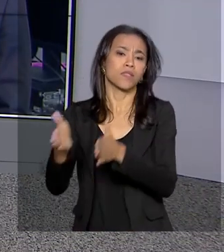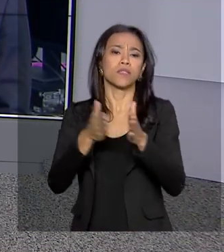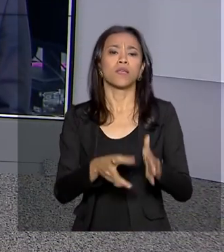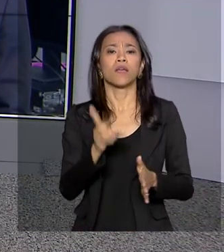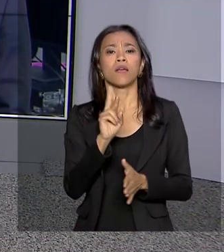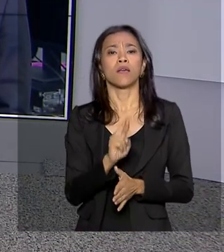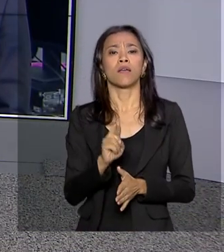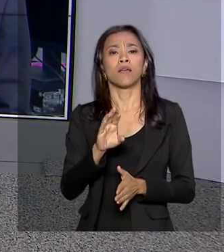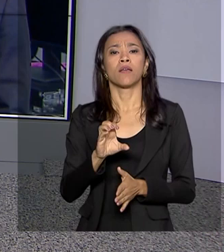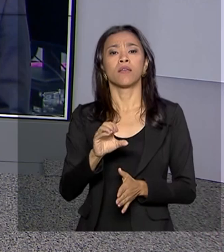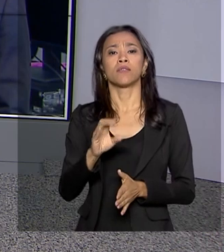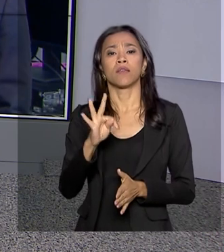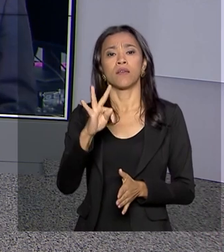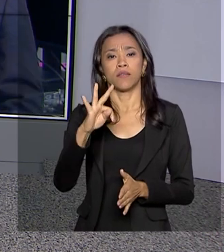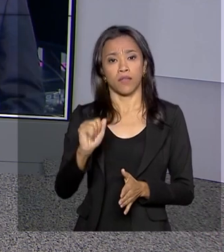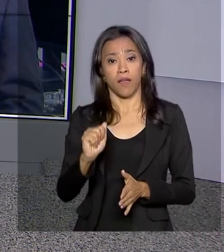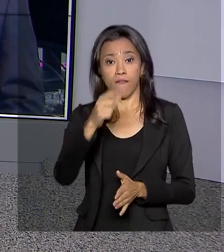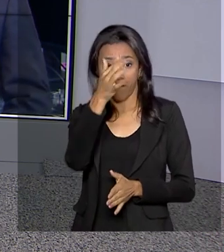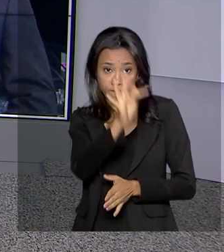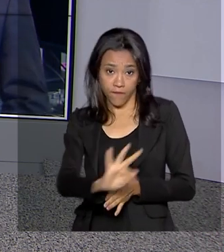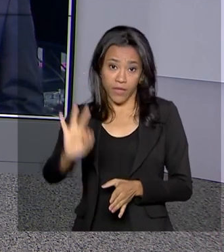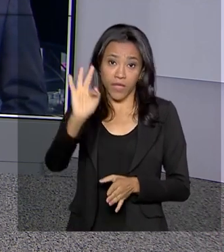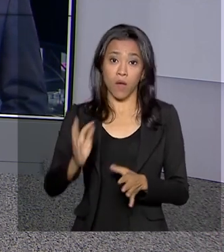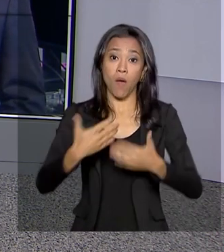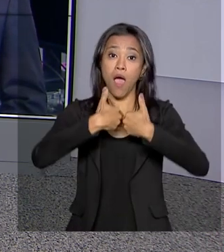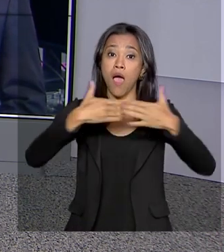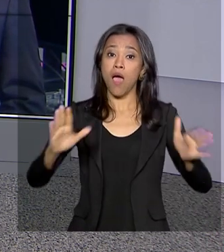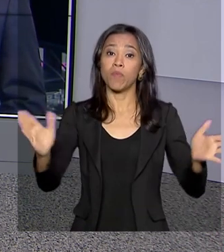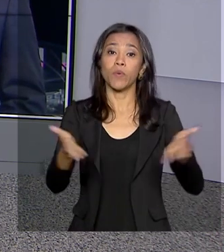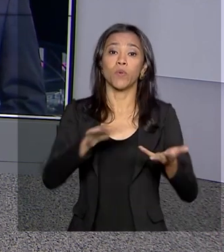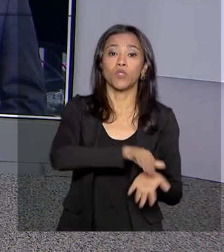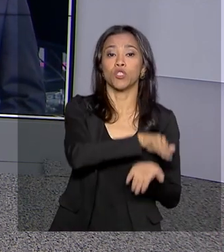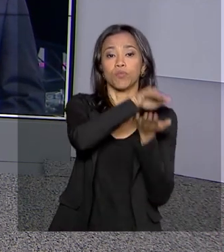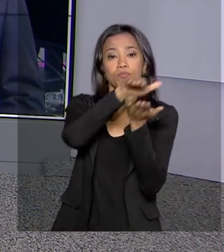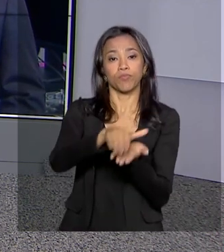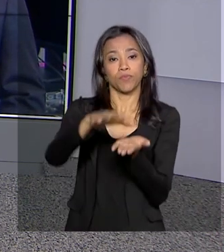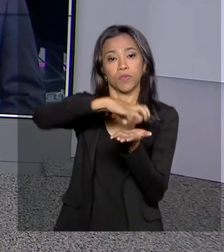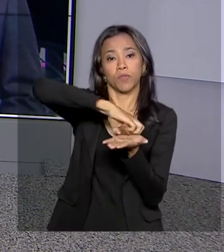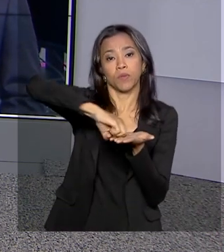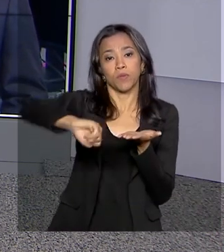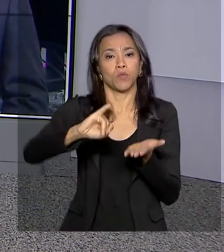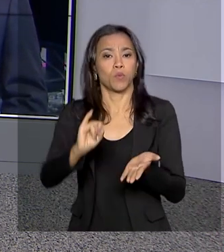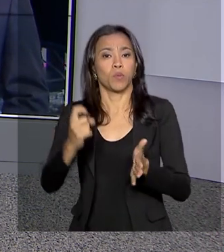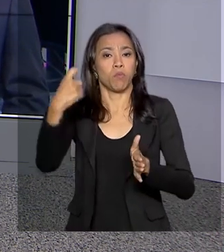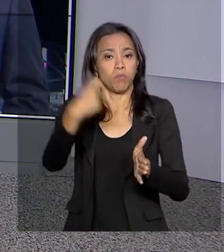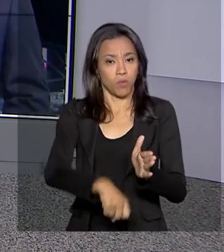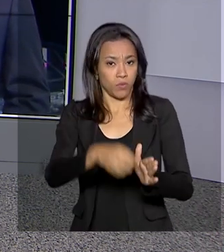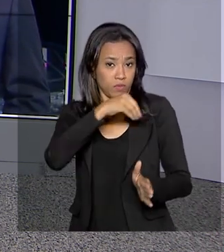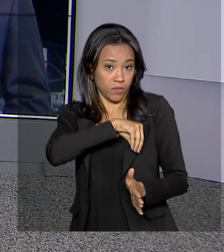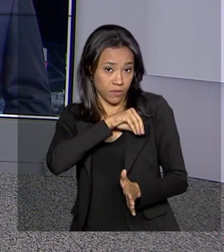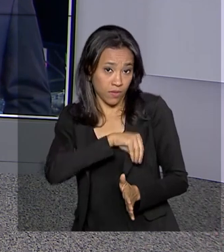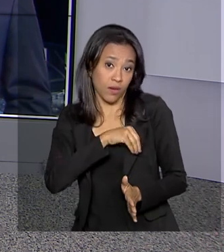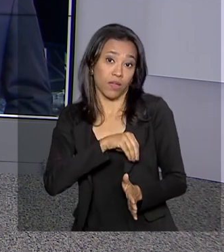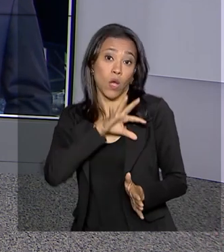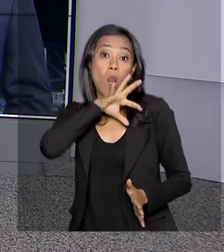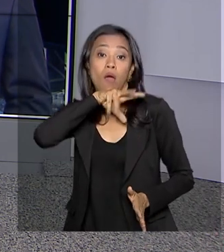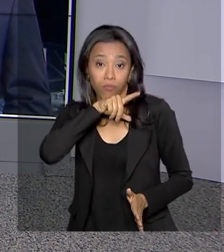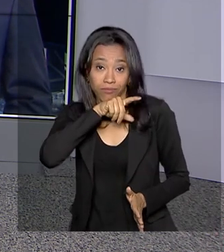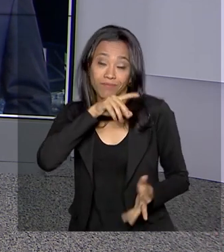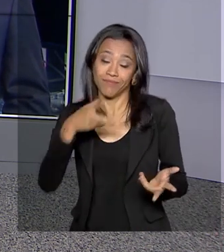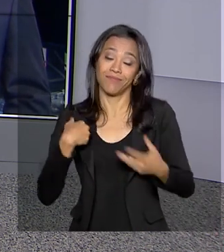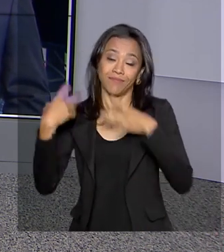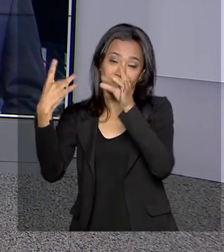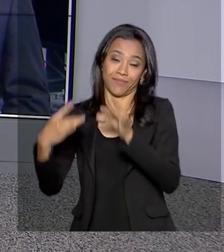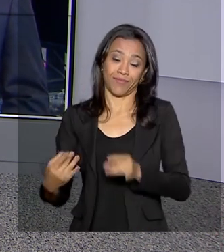Federal abre hoje a consulta ao terceiro lote de restituição do imposto de renda. Vamos até São Paulo. Ricardo Ferraz traz os detalhes para a gente.